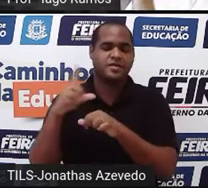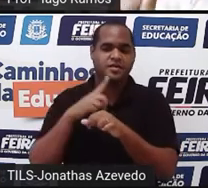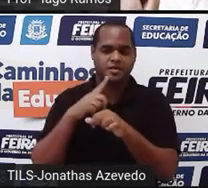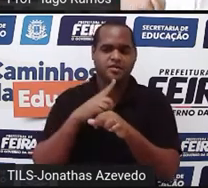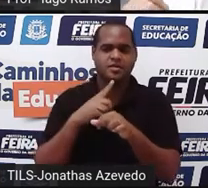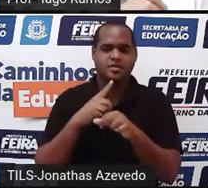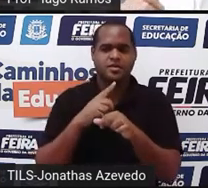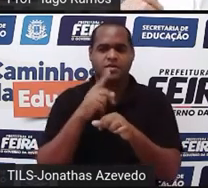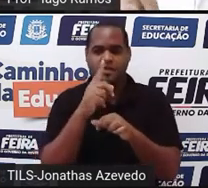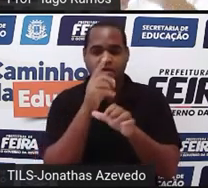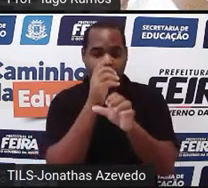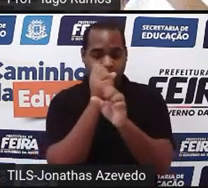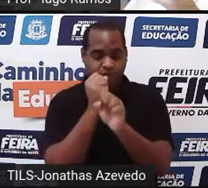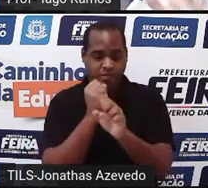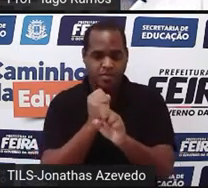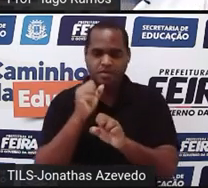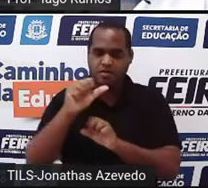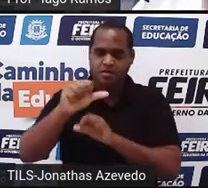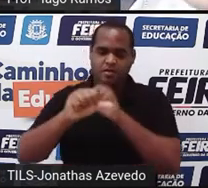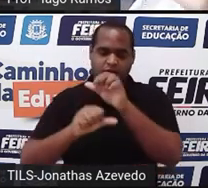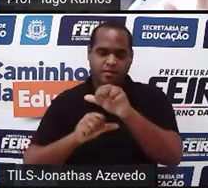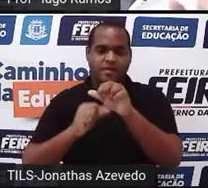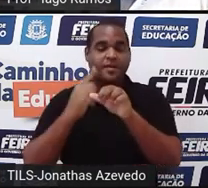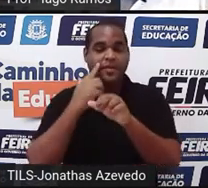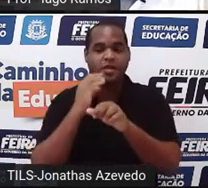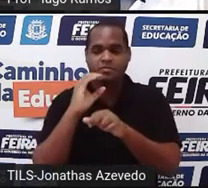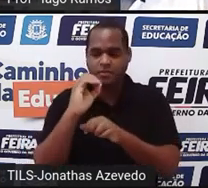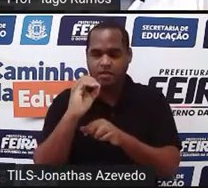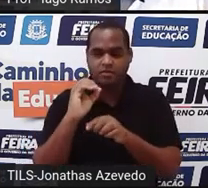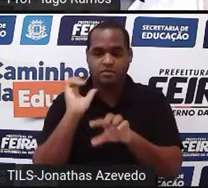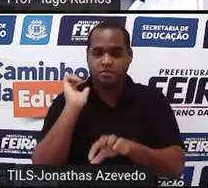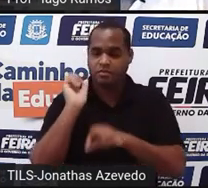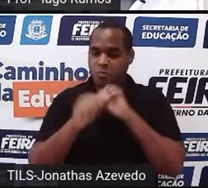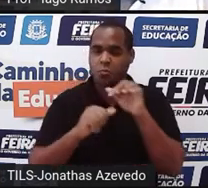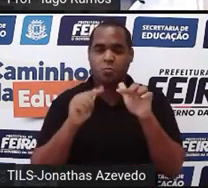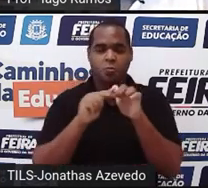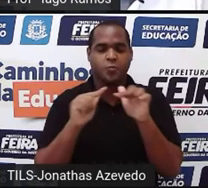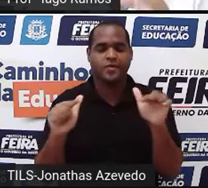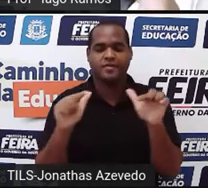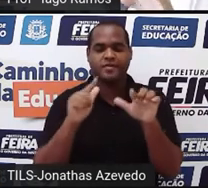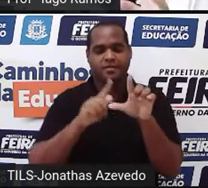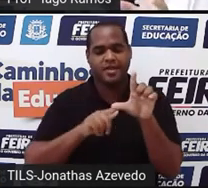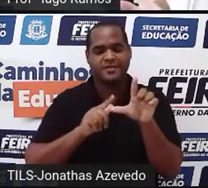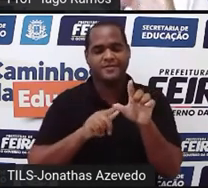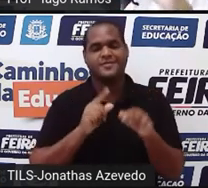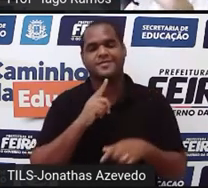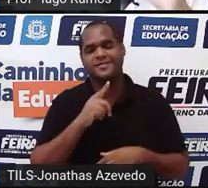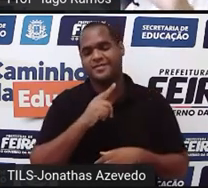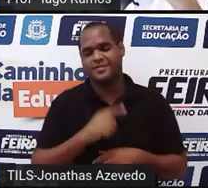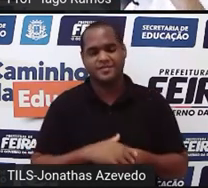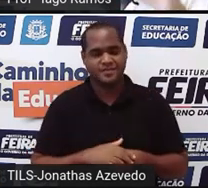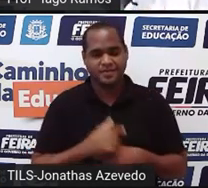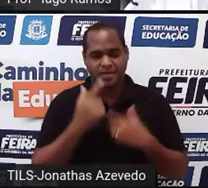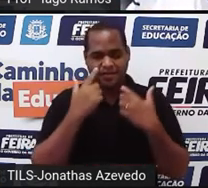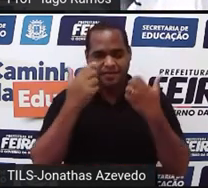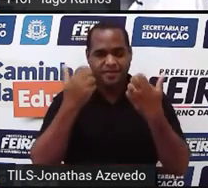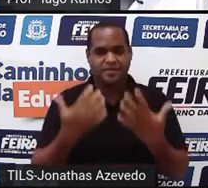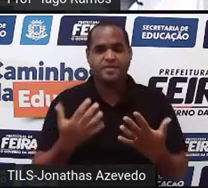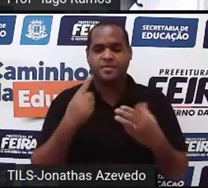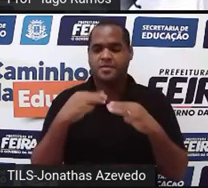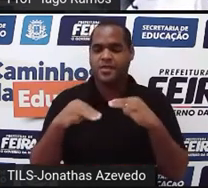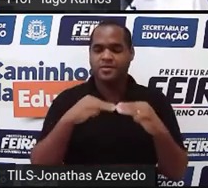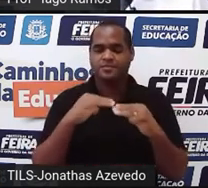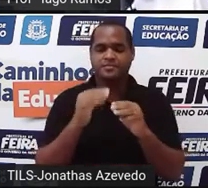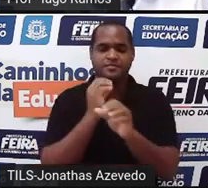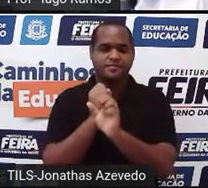soma os opostos, zera, anula uma das letras. Tá bom? Então vamos lá, olha só, pelo método da